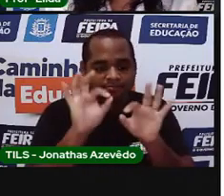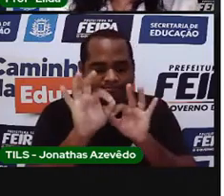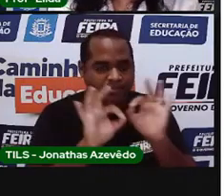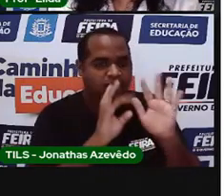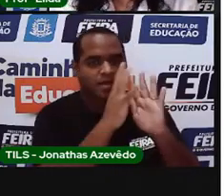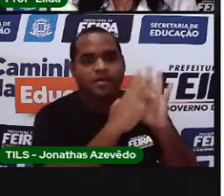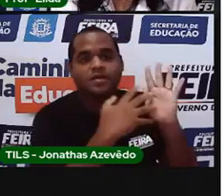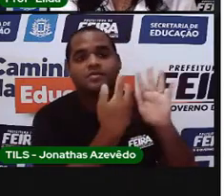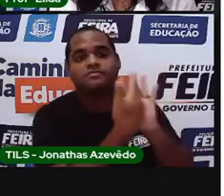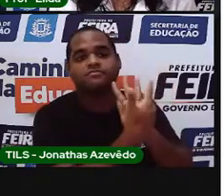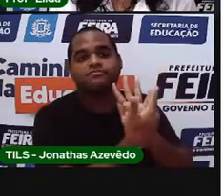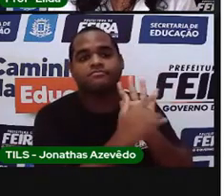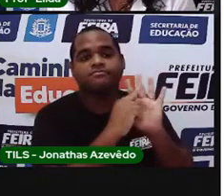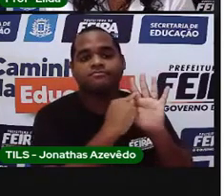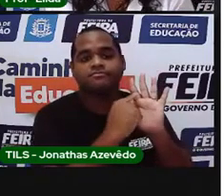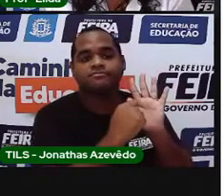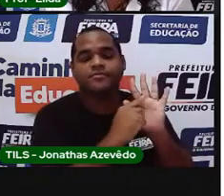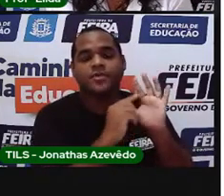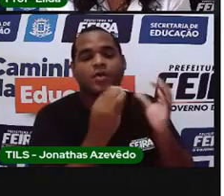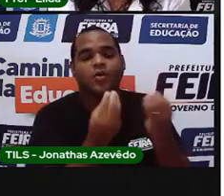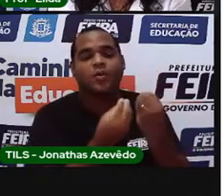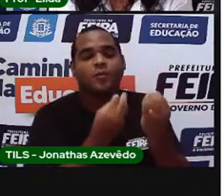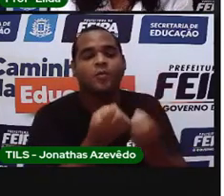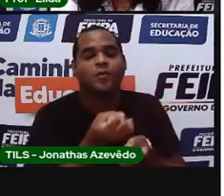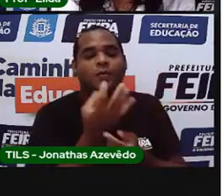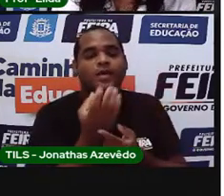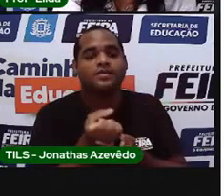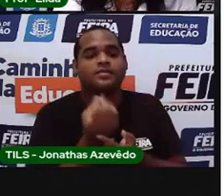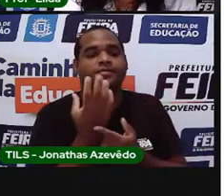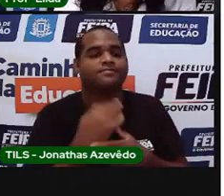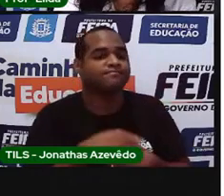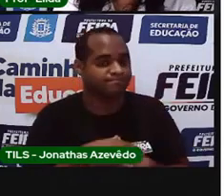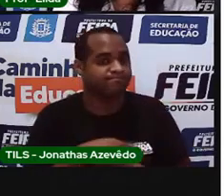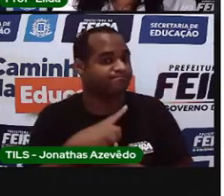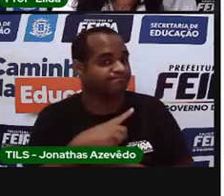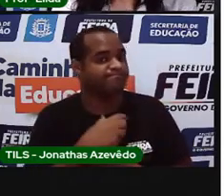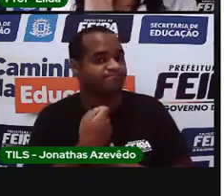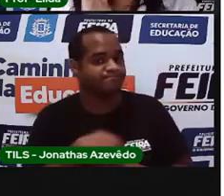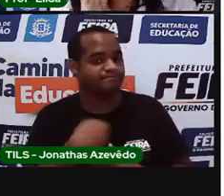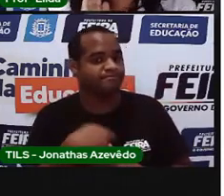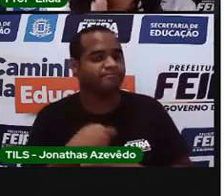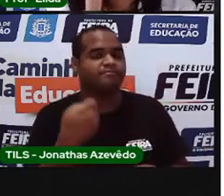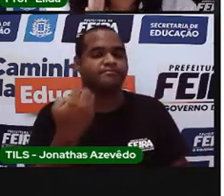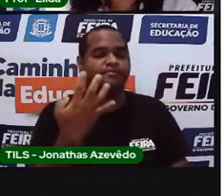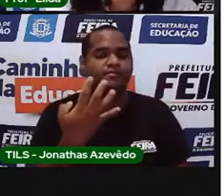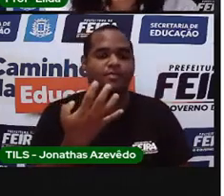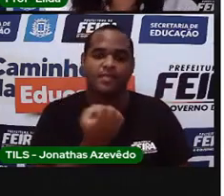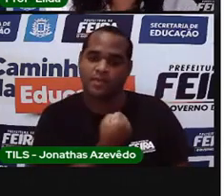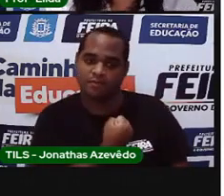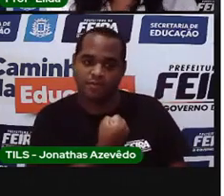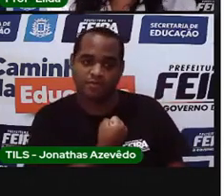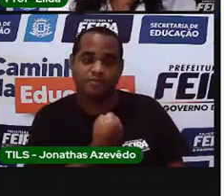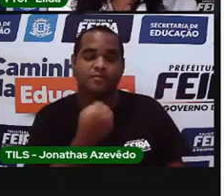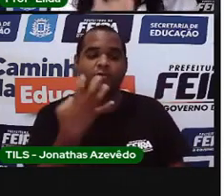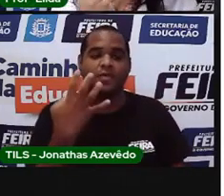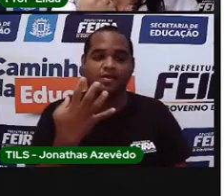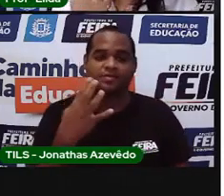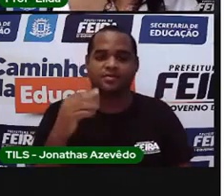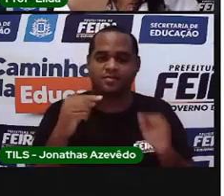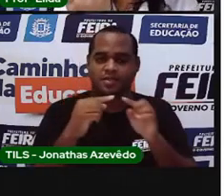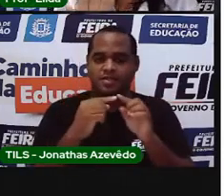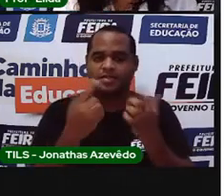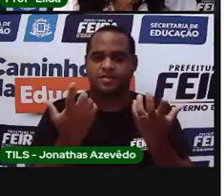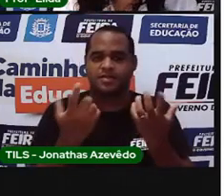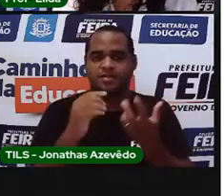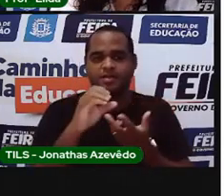tabela, nós precisamos de quantas coisas? De 4. O número cardinal, do